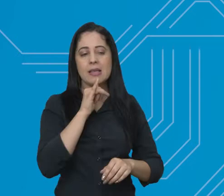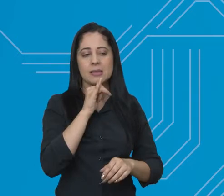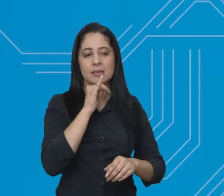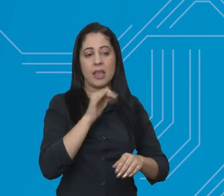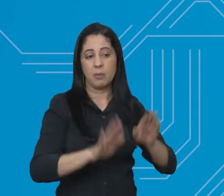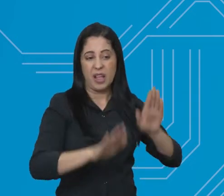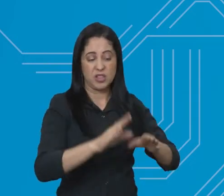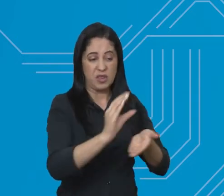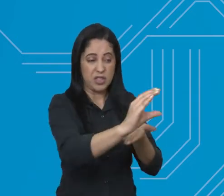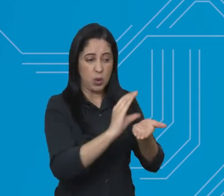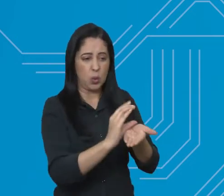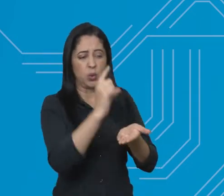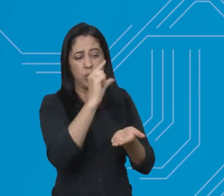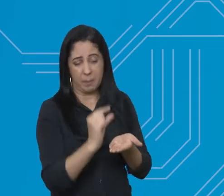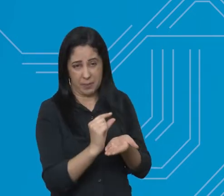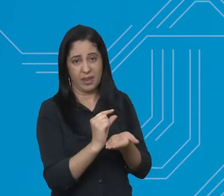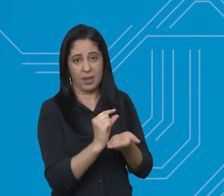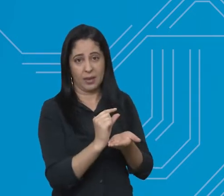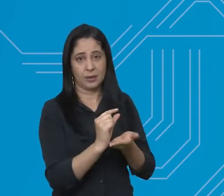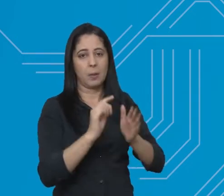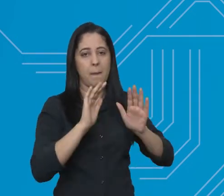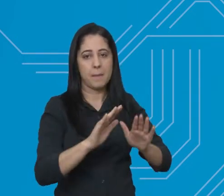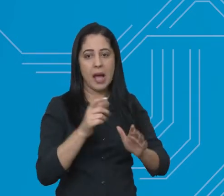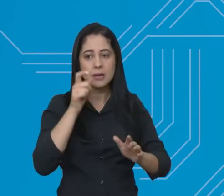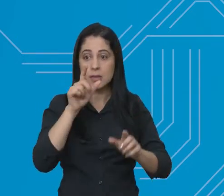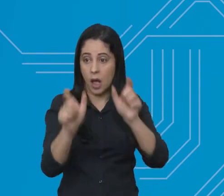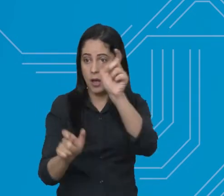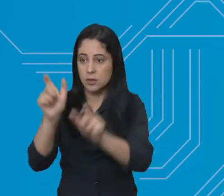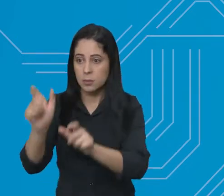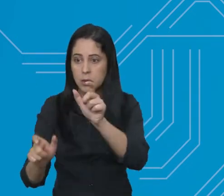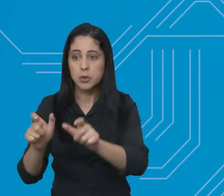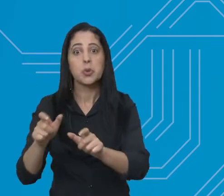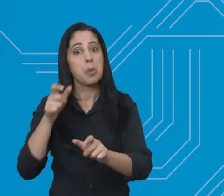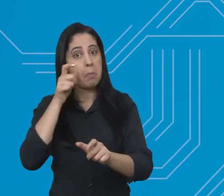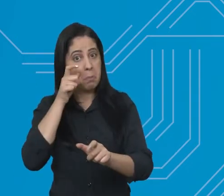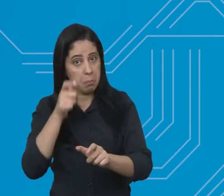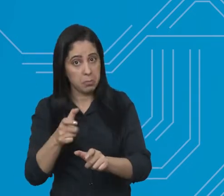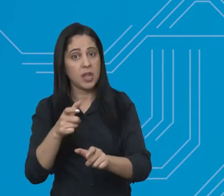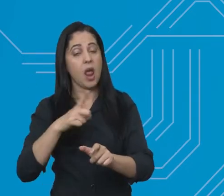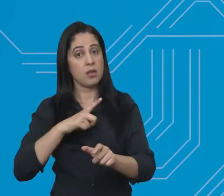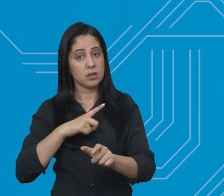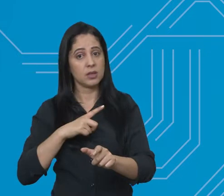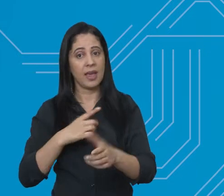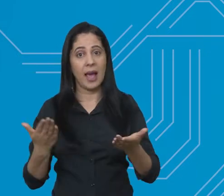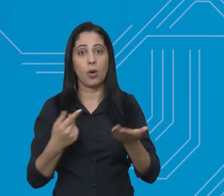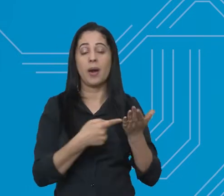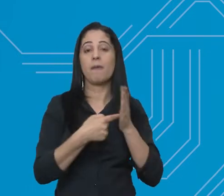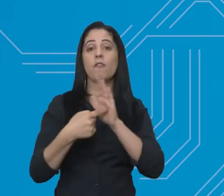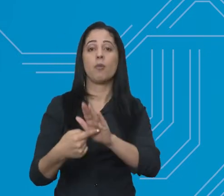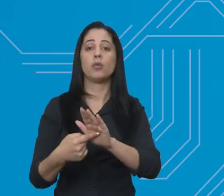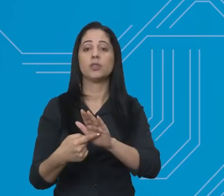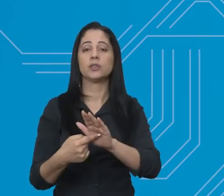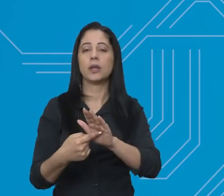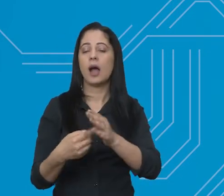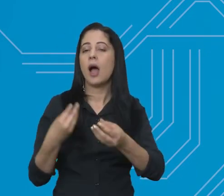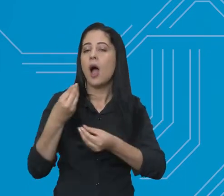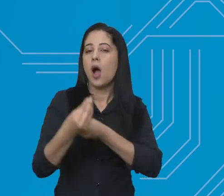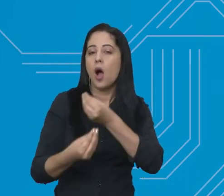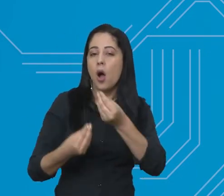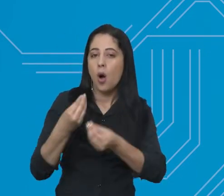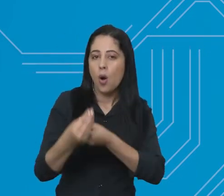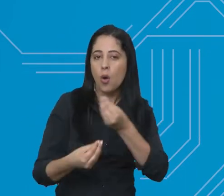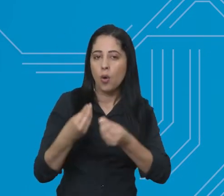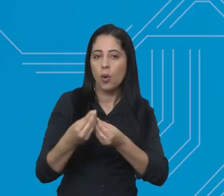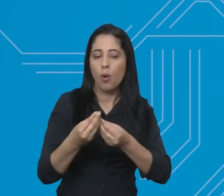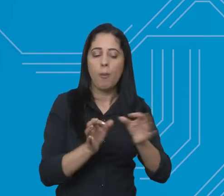tem o lucro um pouco maior. Como esse assunto é de interesse de muitos empreendedores, vamos te apresentar agora quais